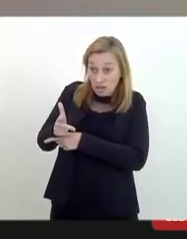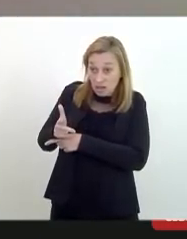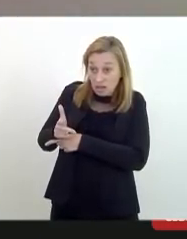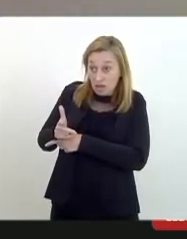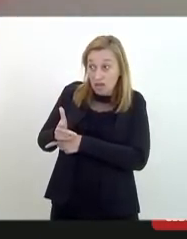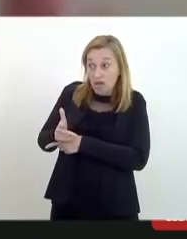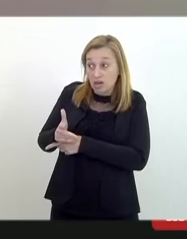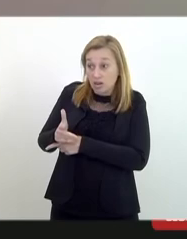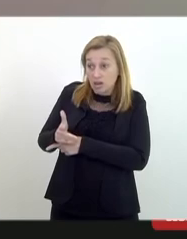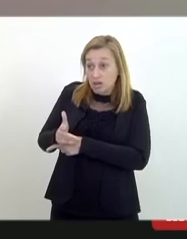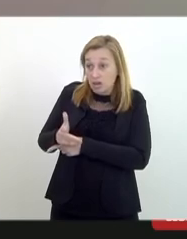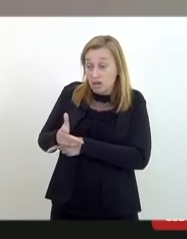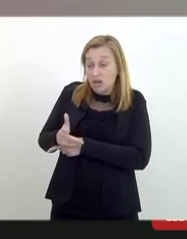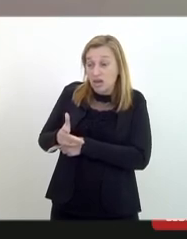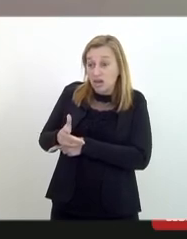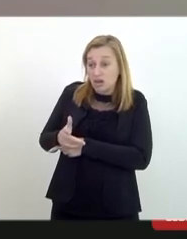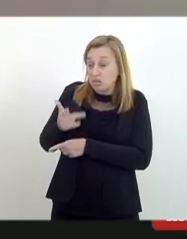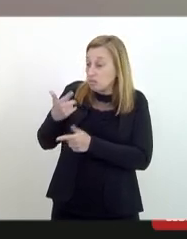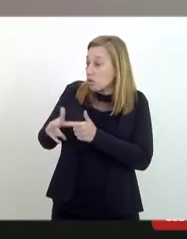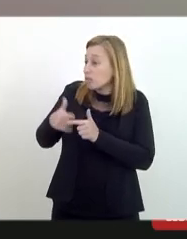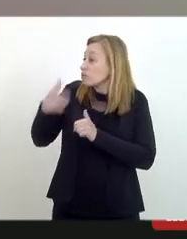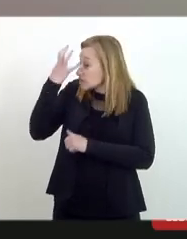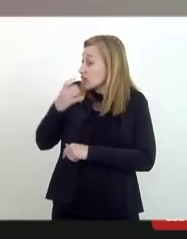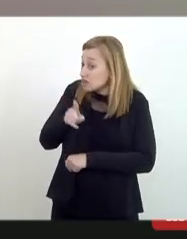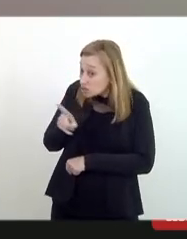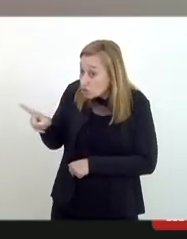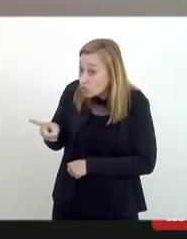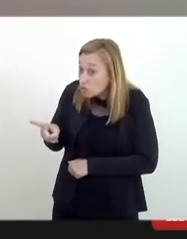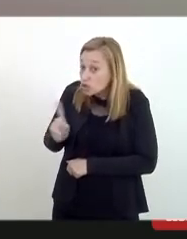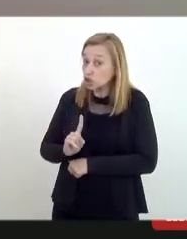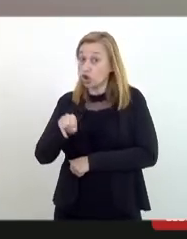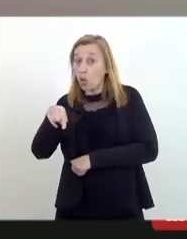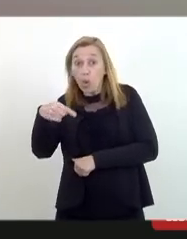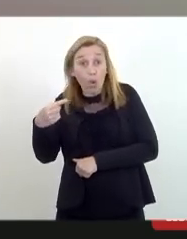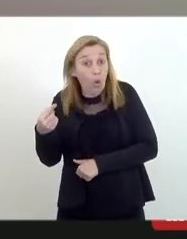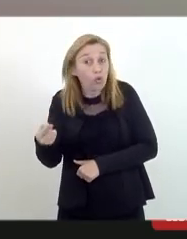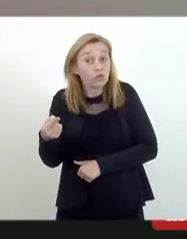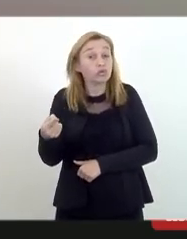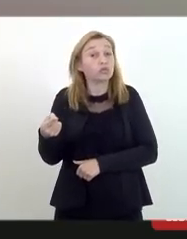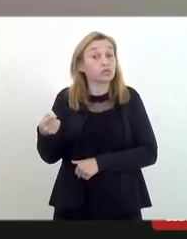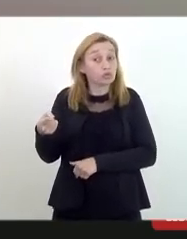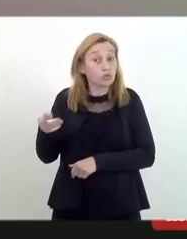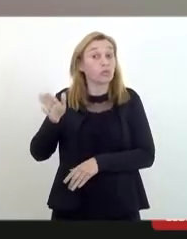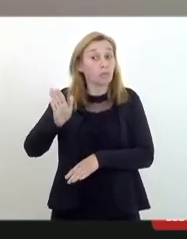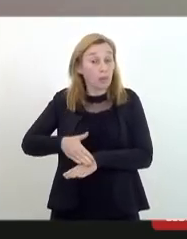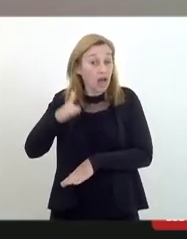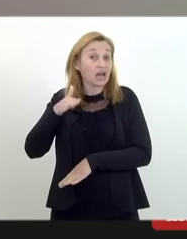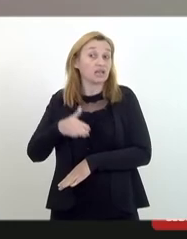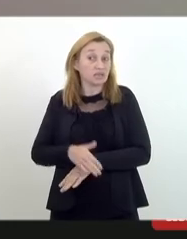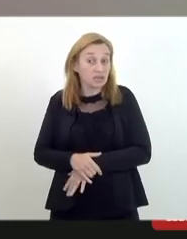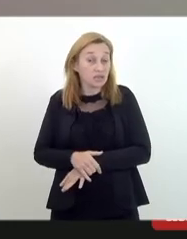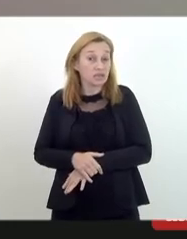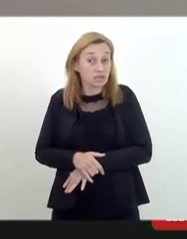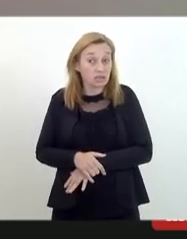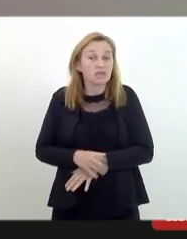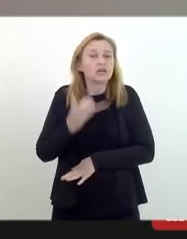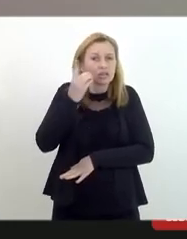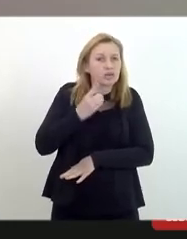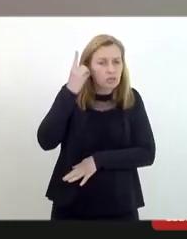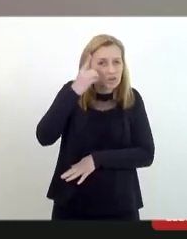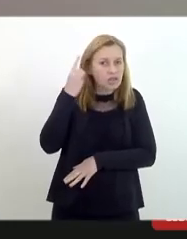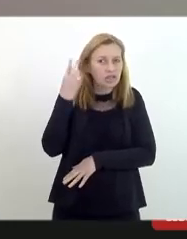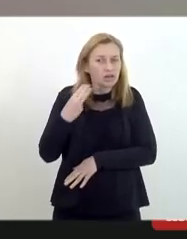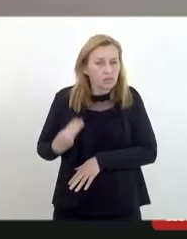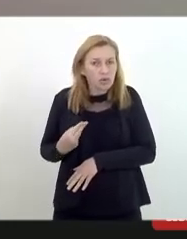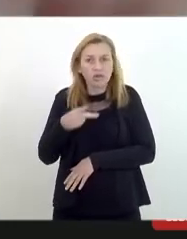segundo porém existem muitos outros matizes que conforme deputada Mônica